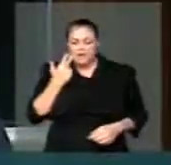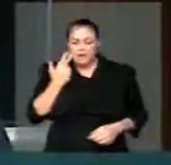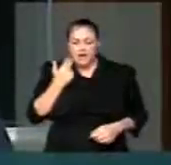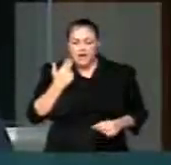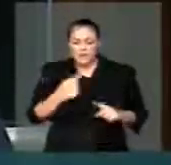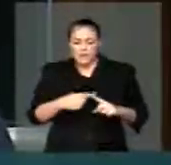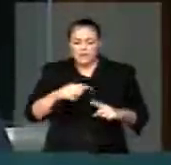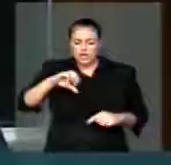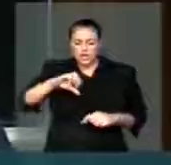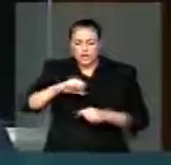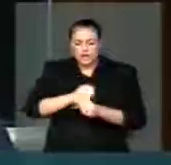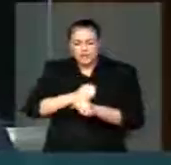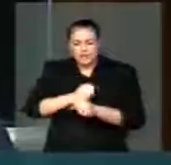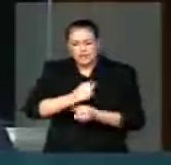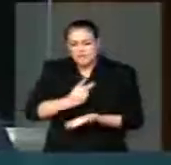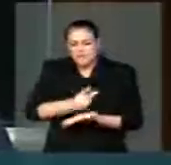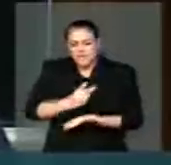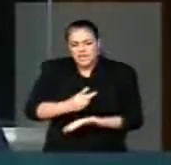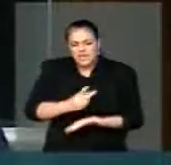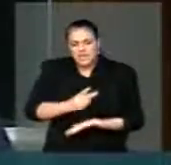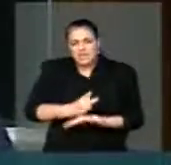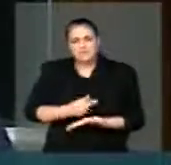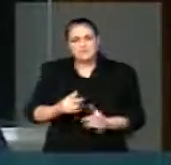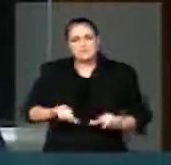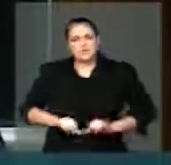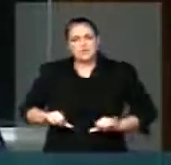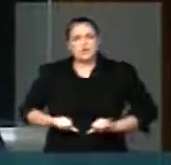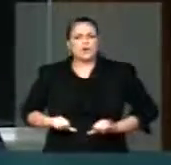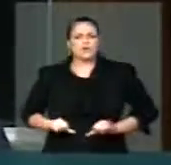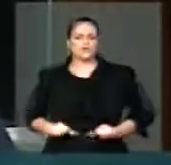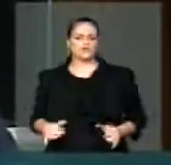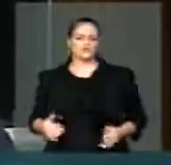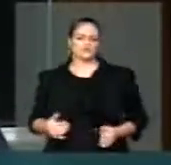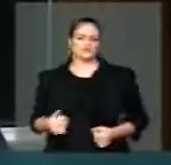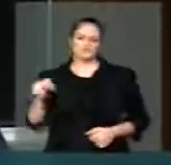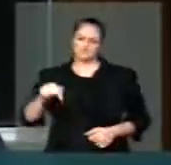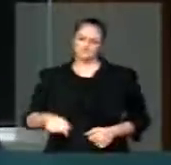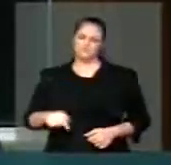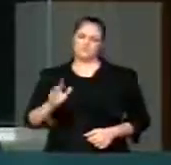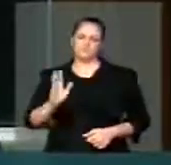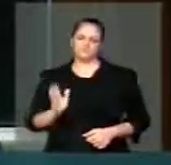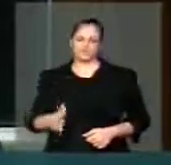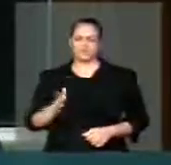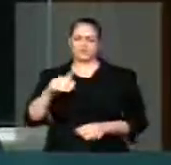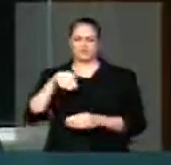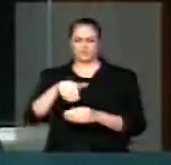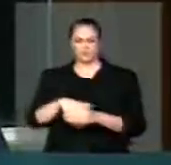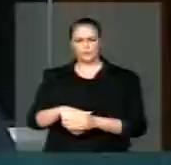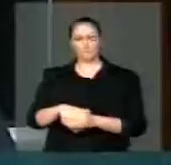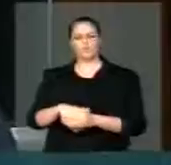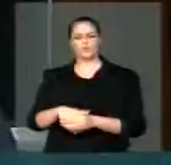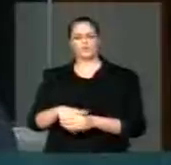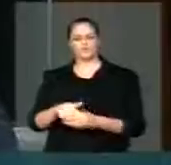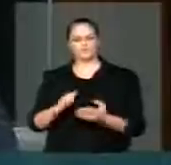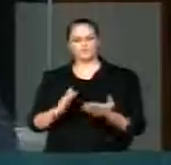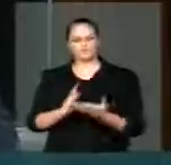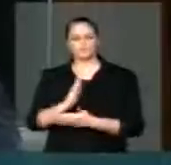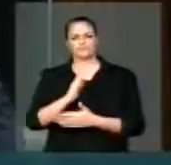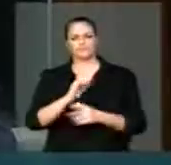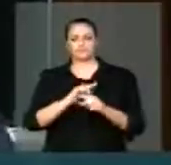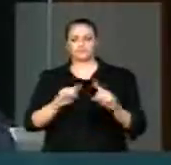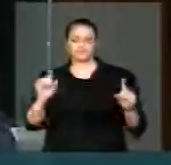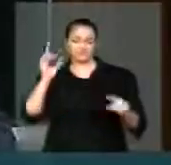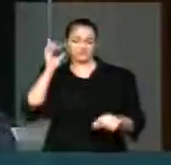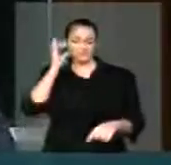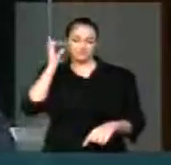sofrimento. Isso aqui foi reconhecido, foi votado no plenário desta casa e lamentavelmente houve o